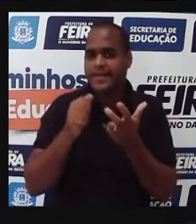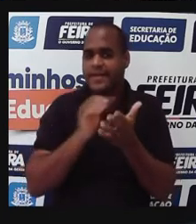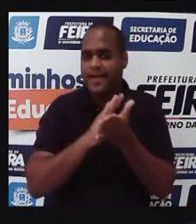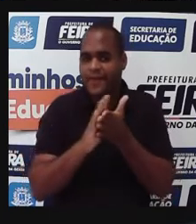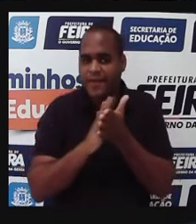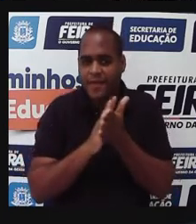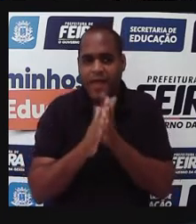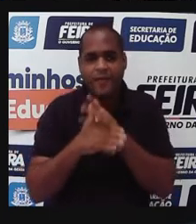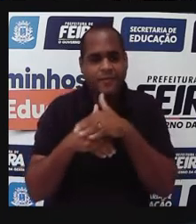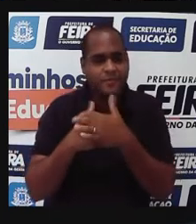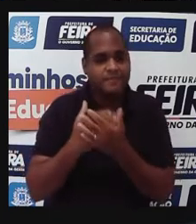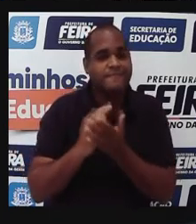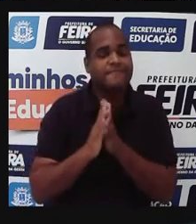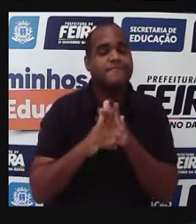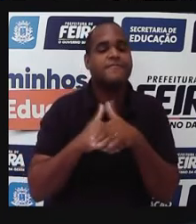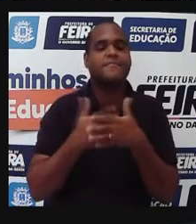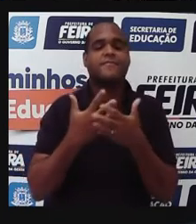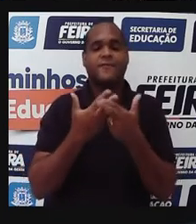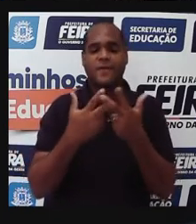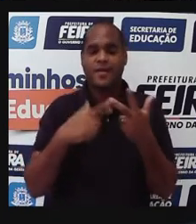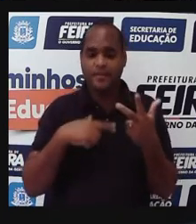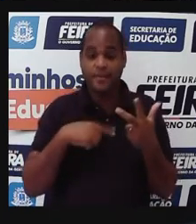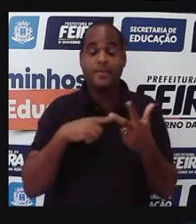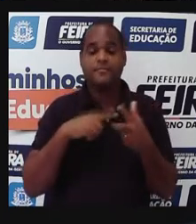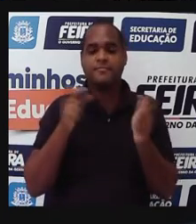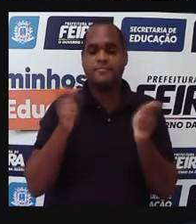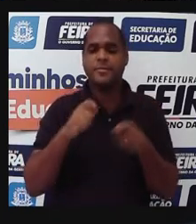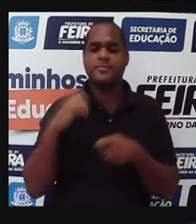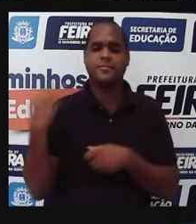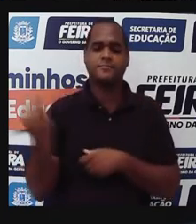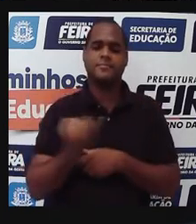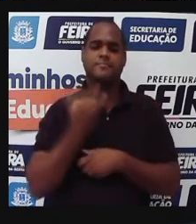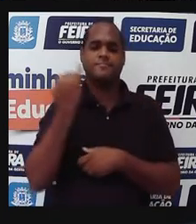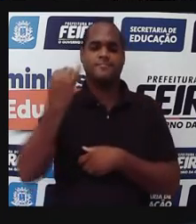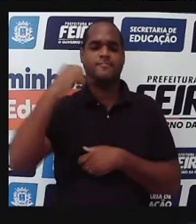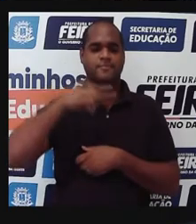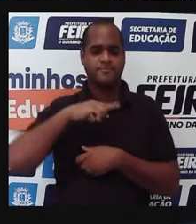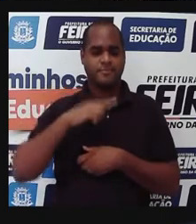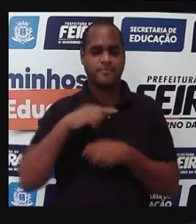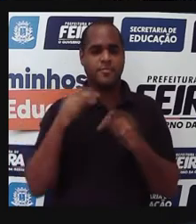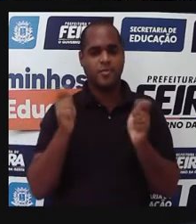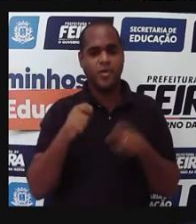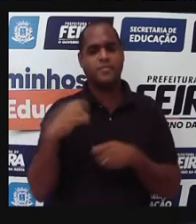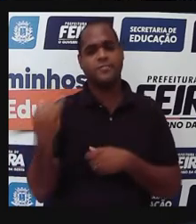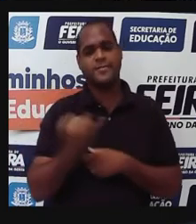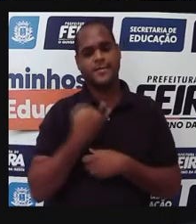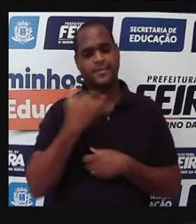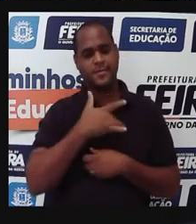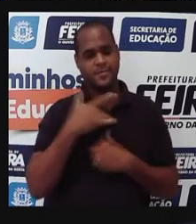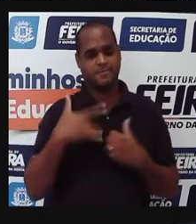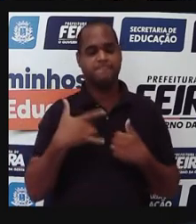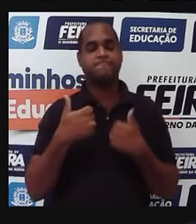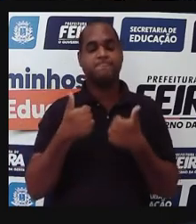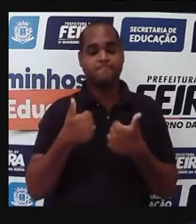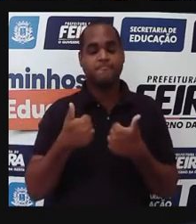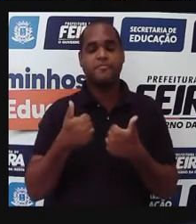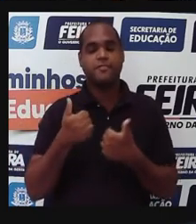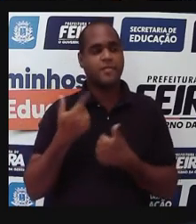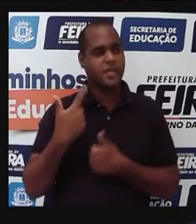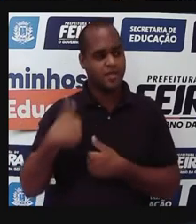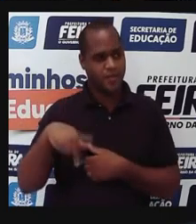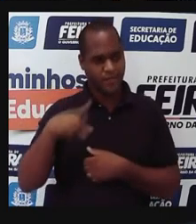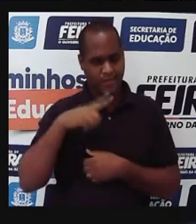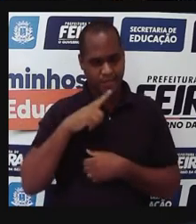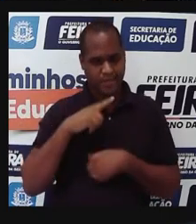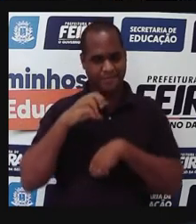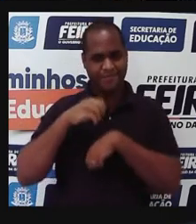os dentes, limpar os olhos, nariz, as orelhas, são necessários para a manutenção da saúde. E aí, né,